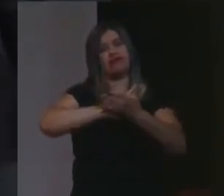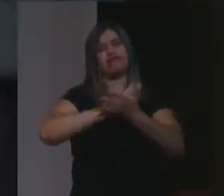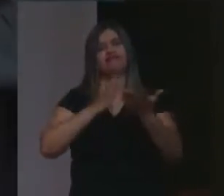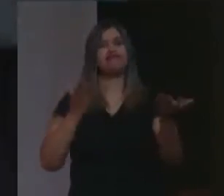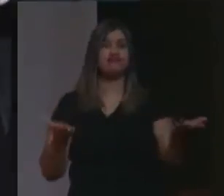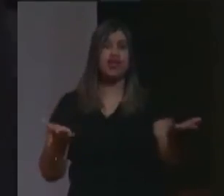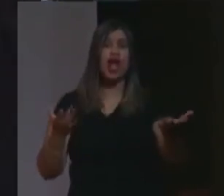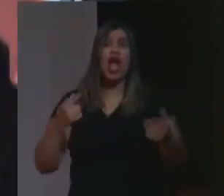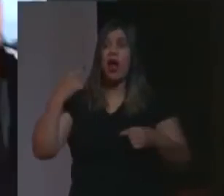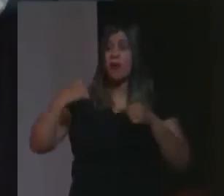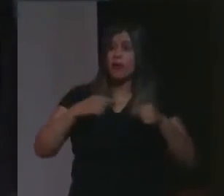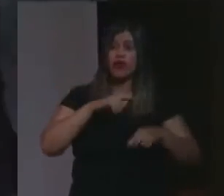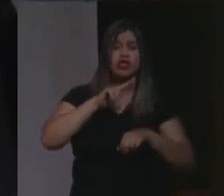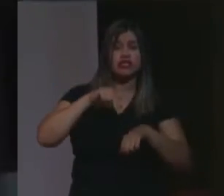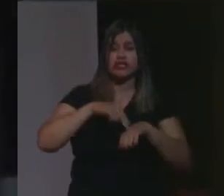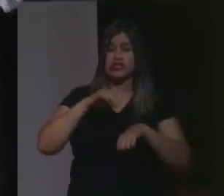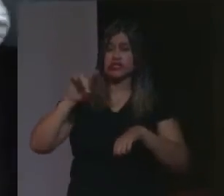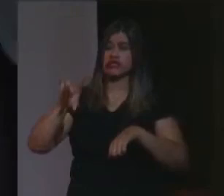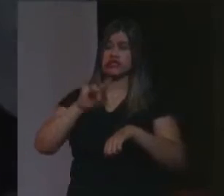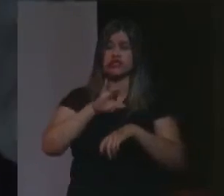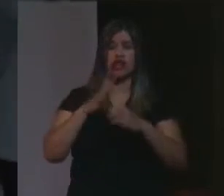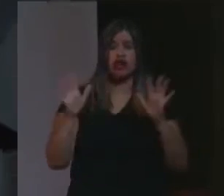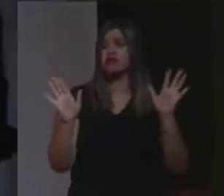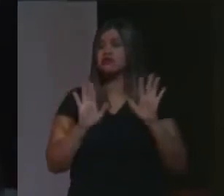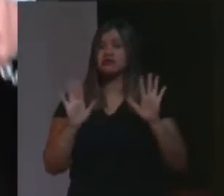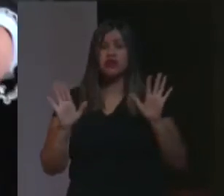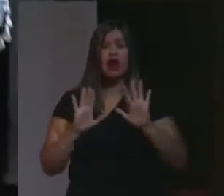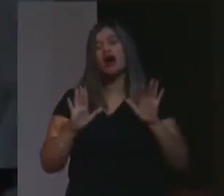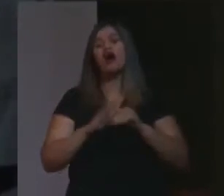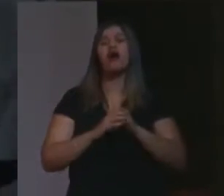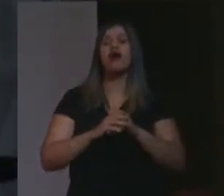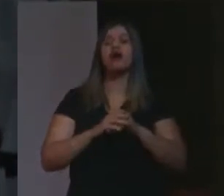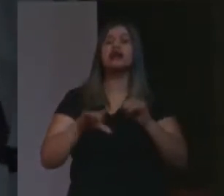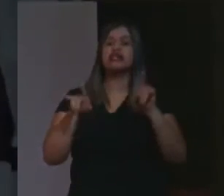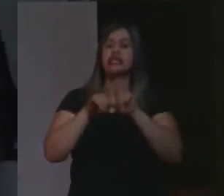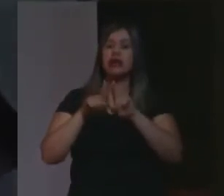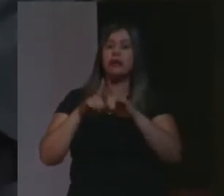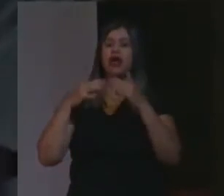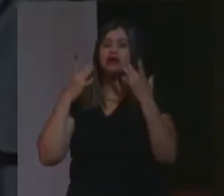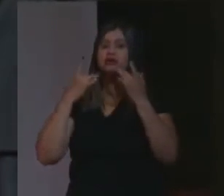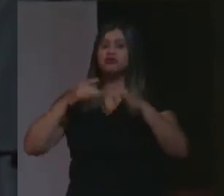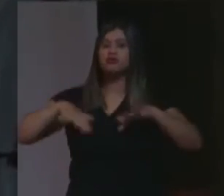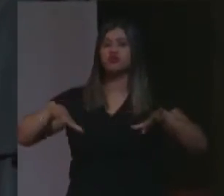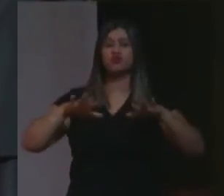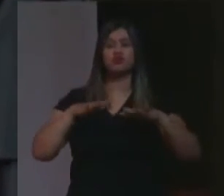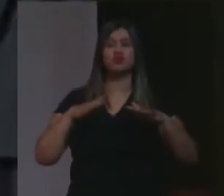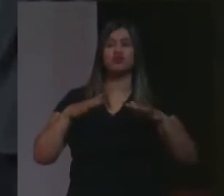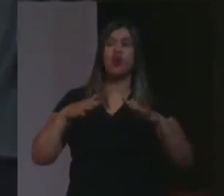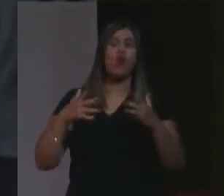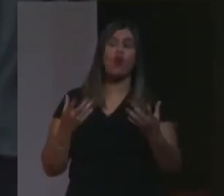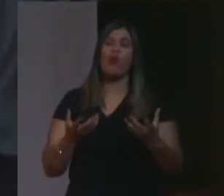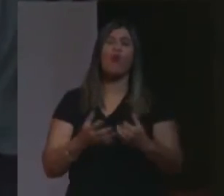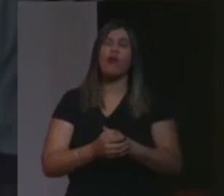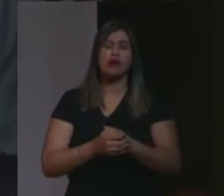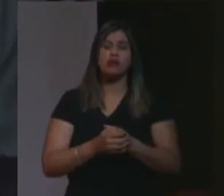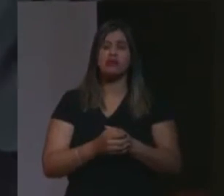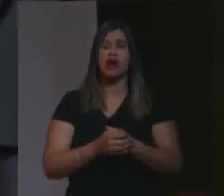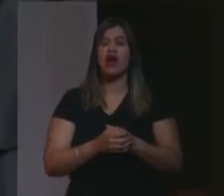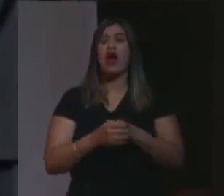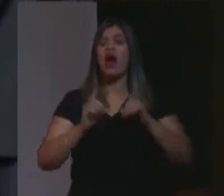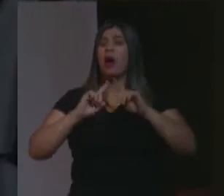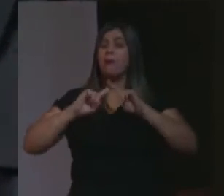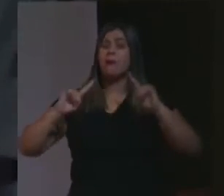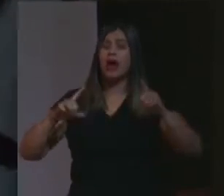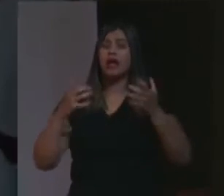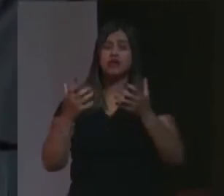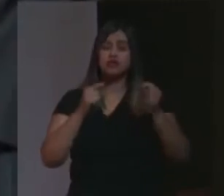política nacional que por acaso e também e de forma mais intensa alcançou um povo. O que se requer é apenas isso? Eu